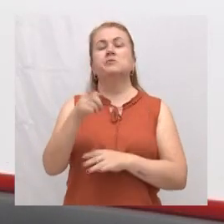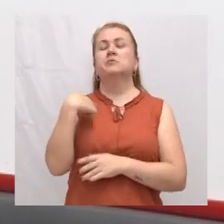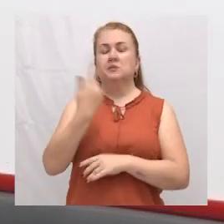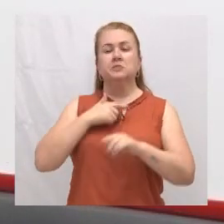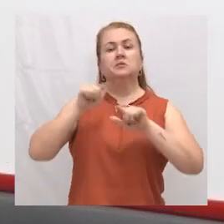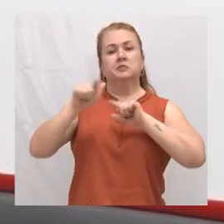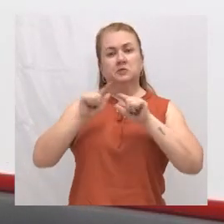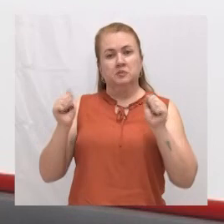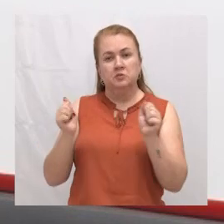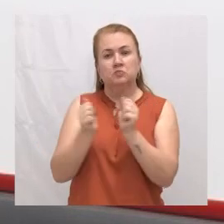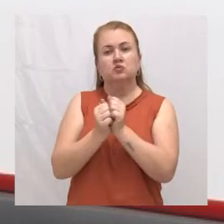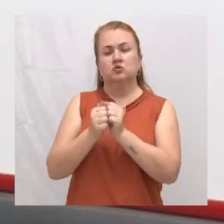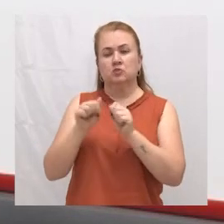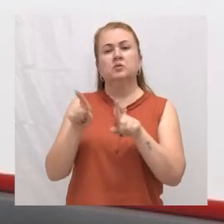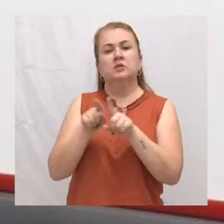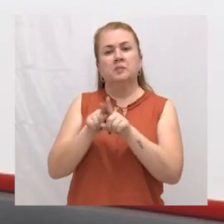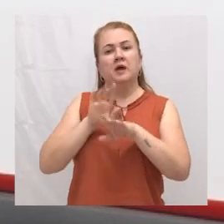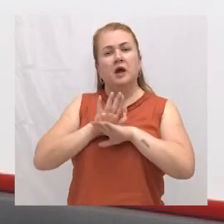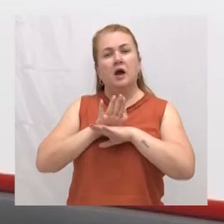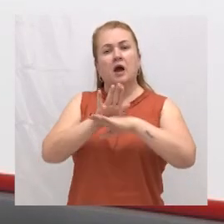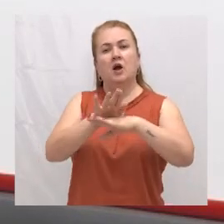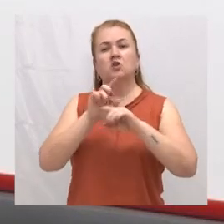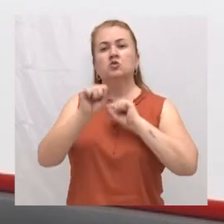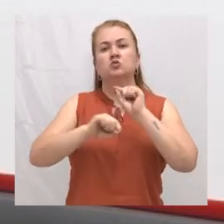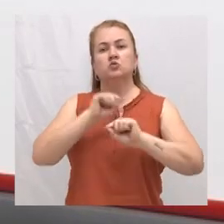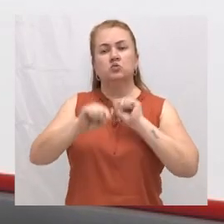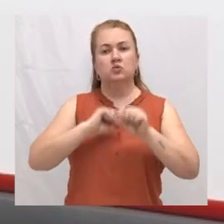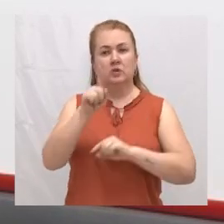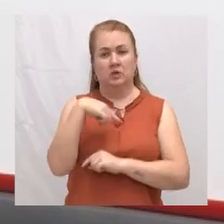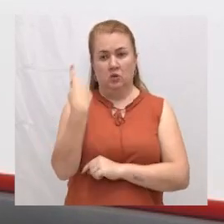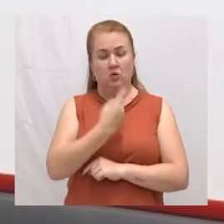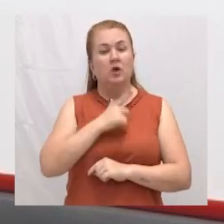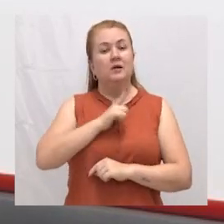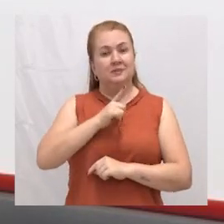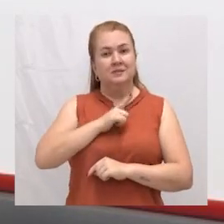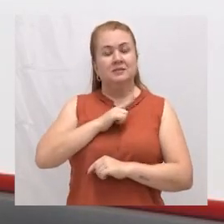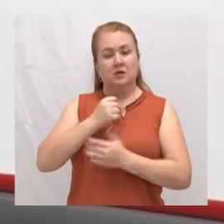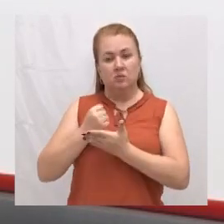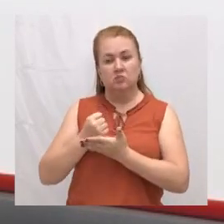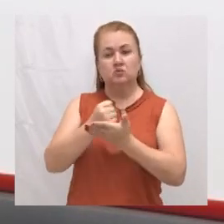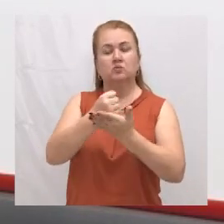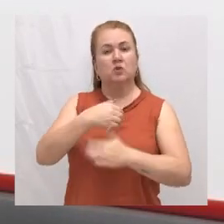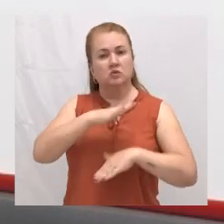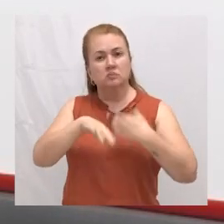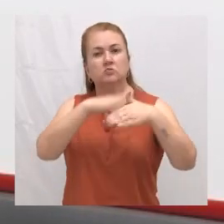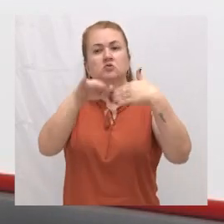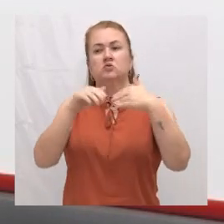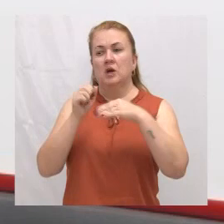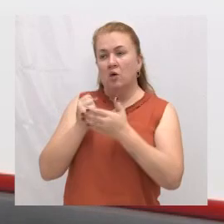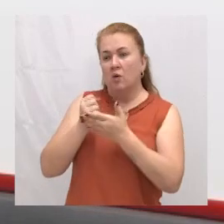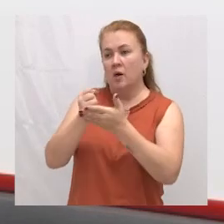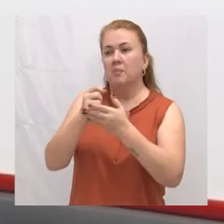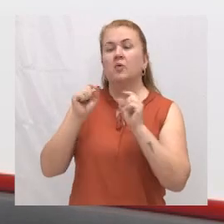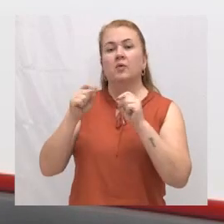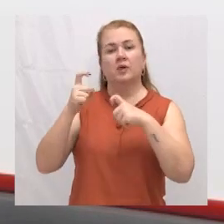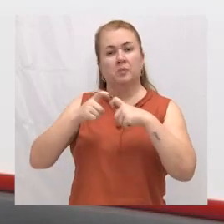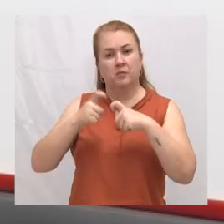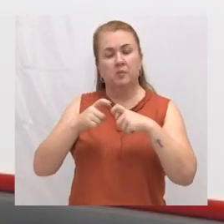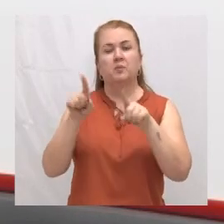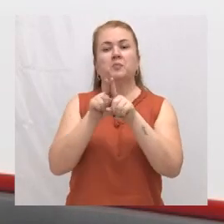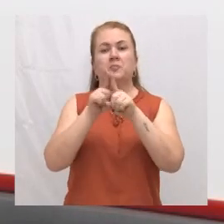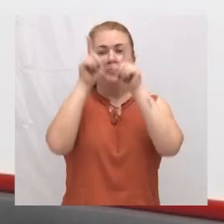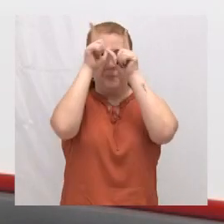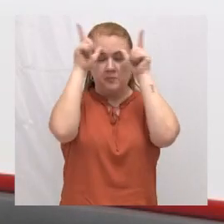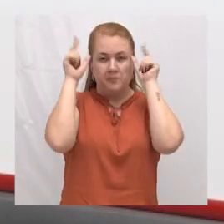e a gente ajuda, no meu caso aqui que é na suporte avançado, o enfermeiro e o médico nos atendimentos.